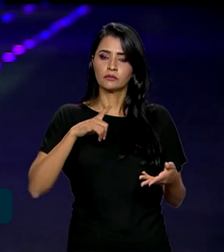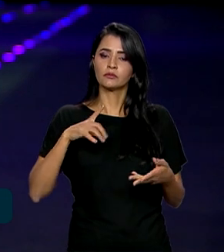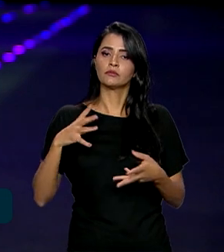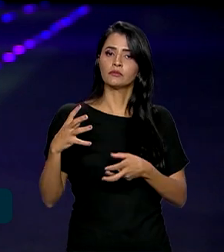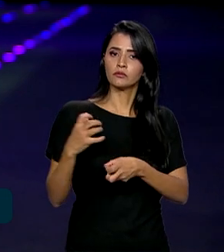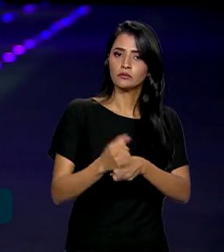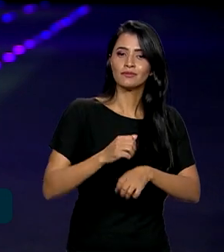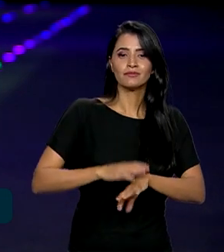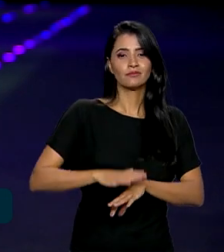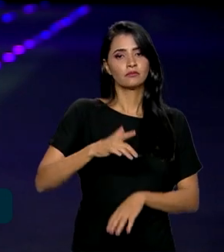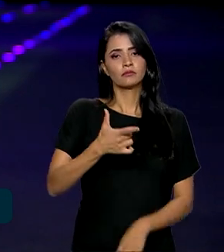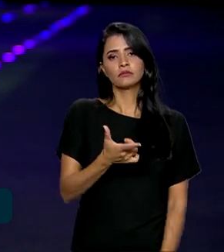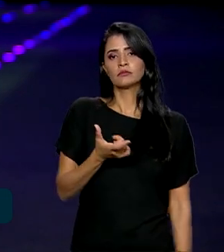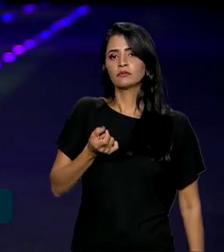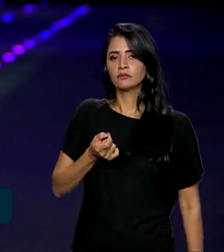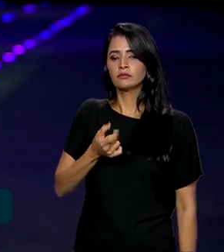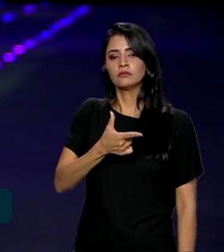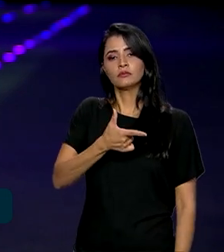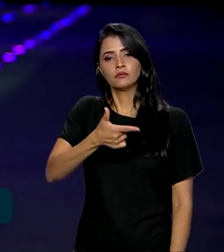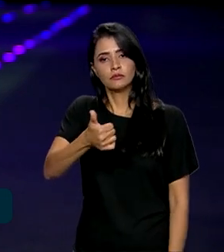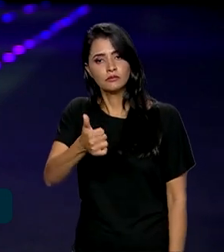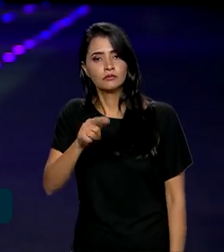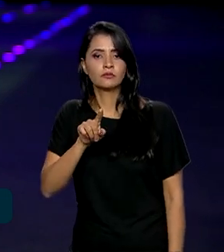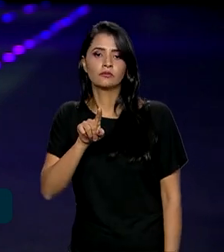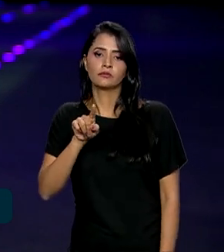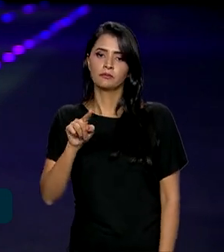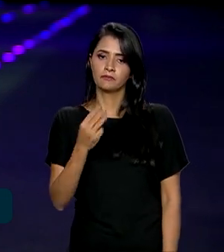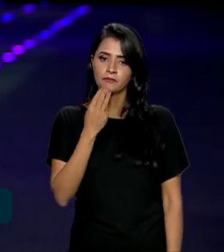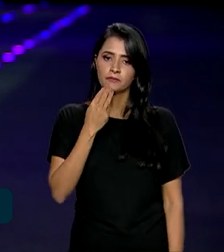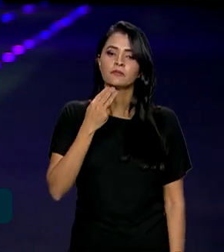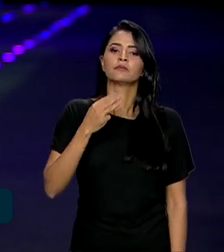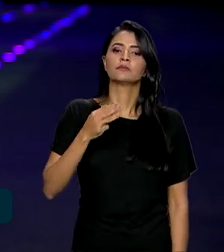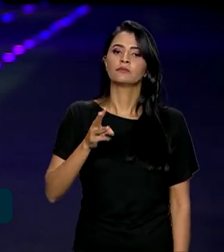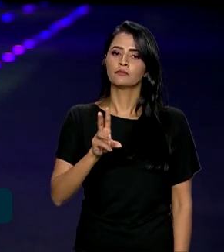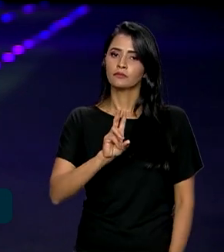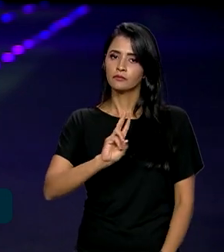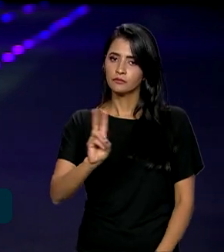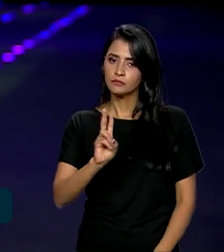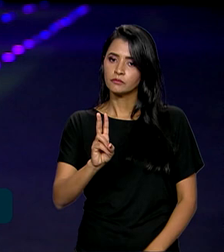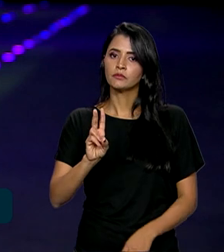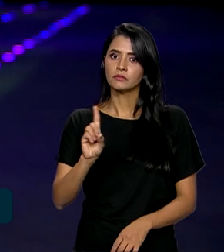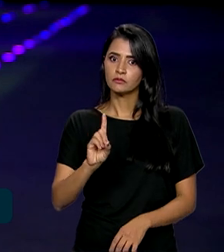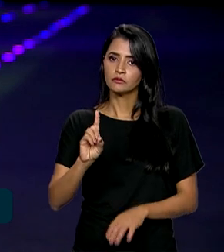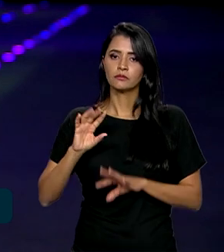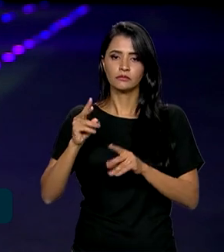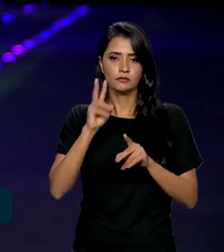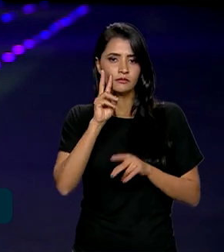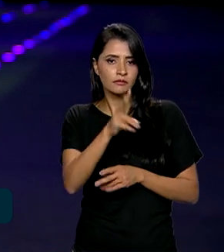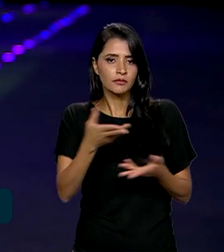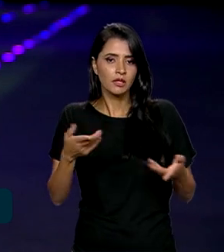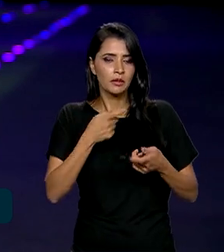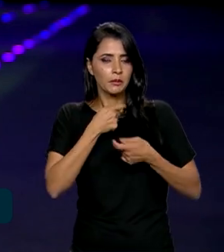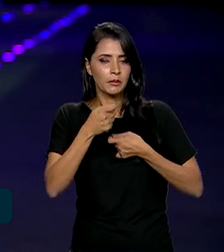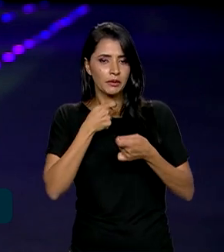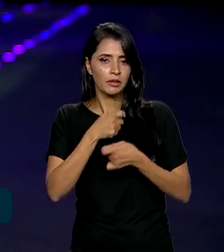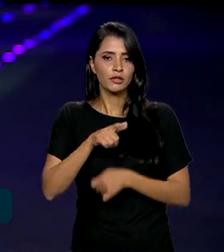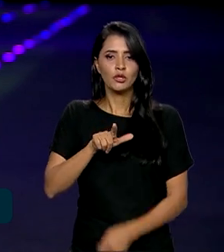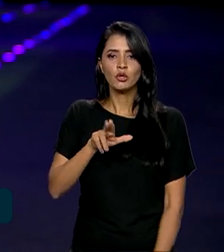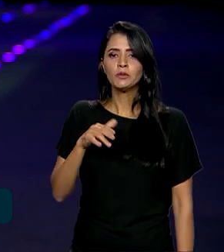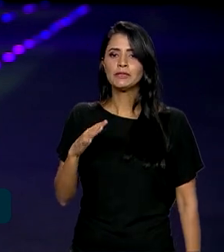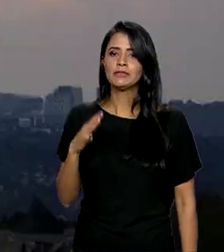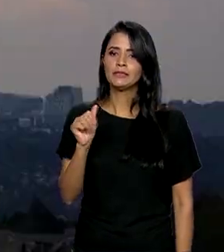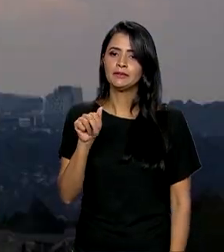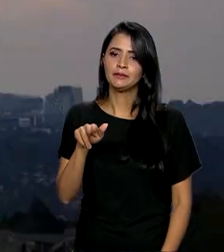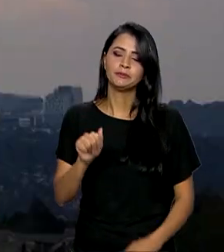mais de 21 bilhões de dólares. E a gente vai conferir tudo agora na reportagem de Luciana Colares.